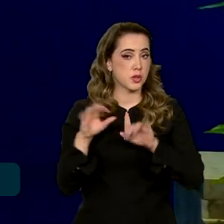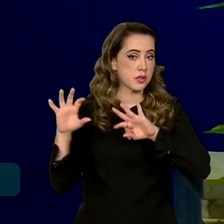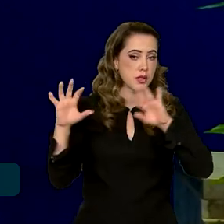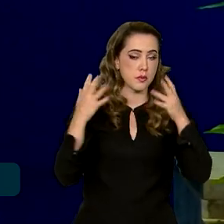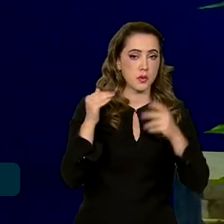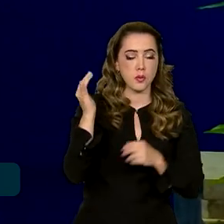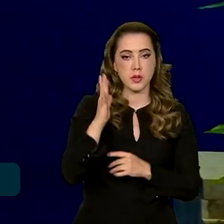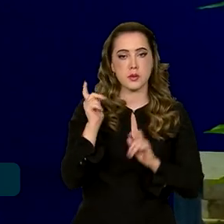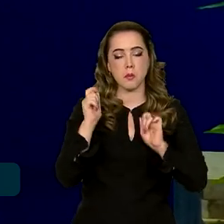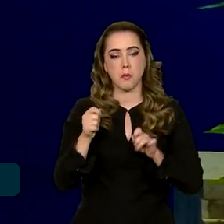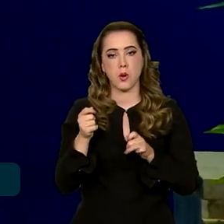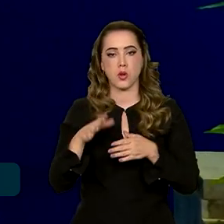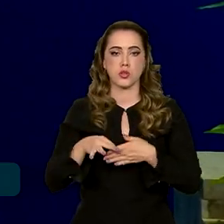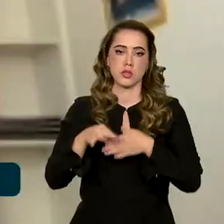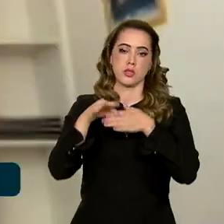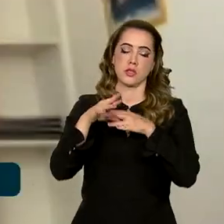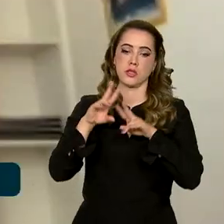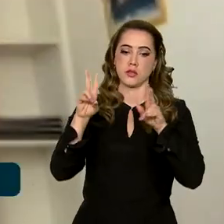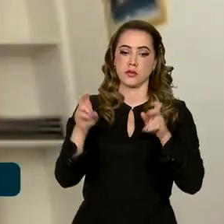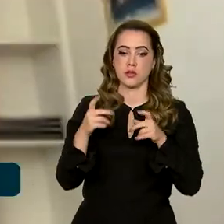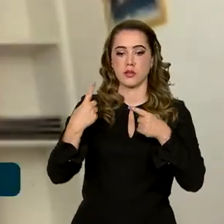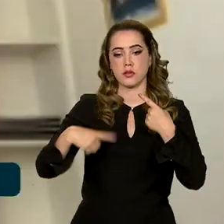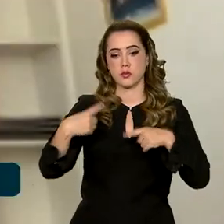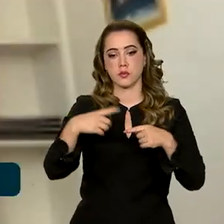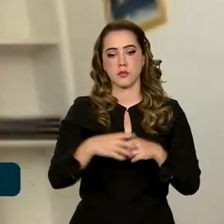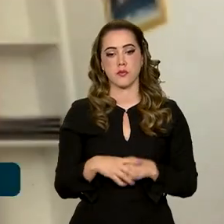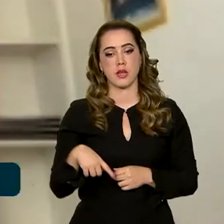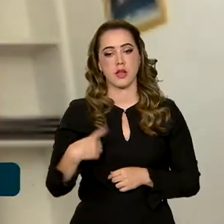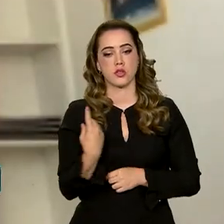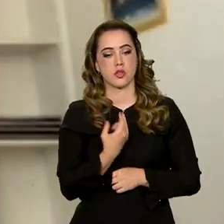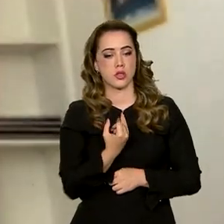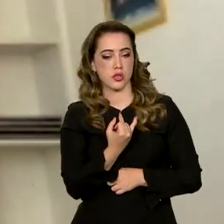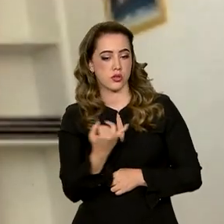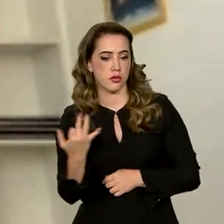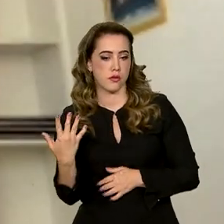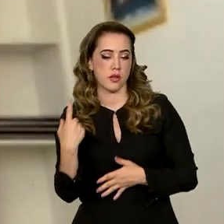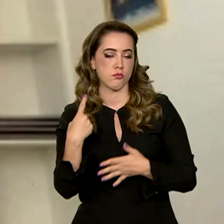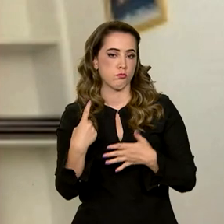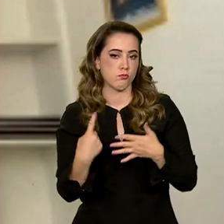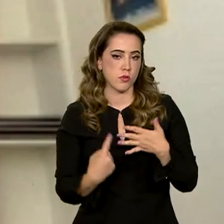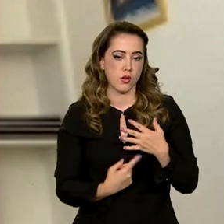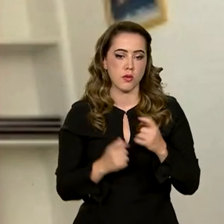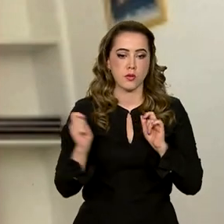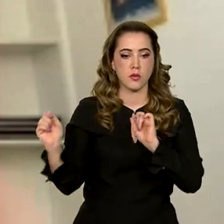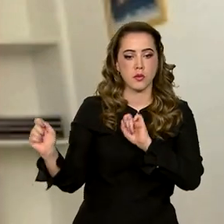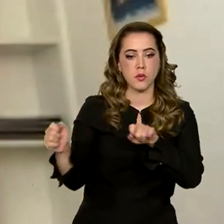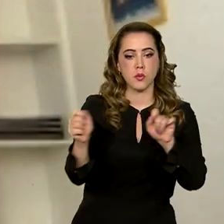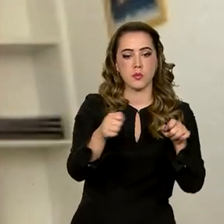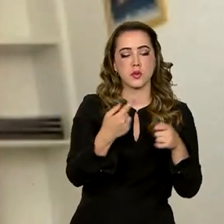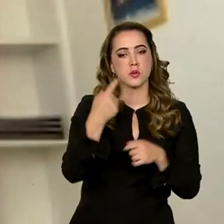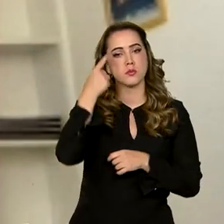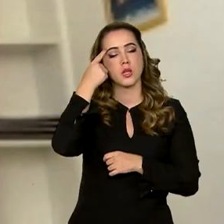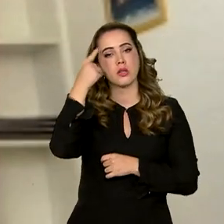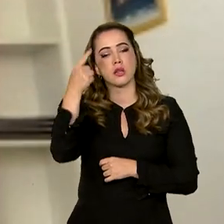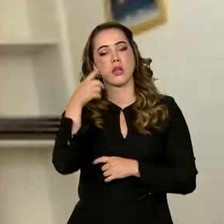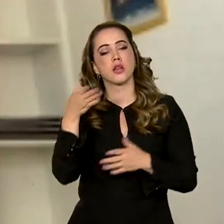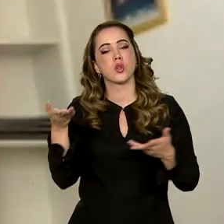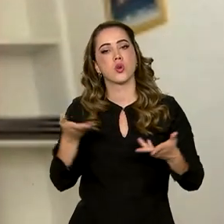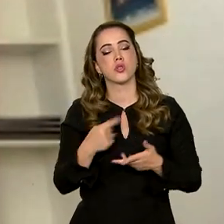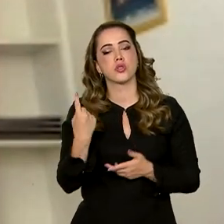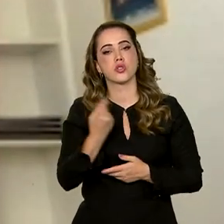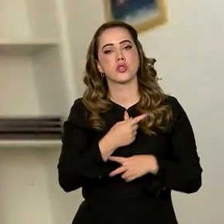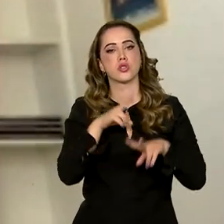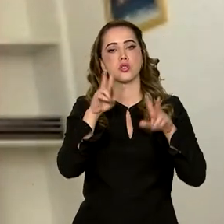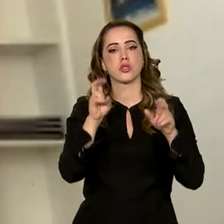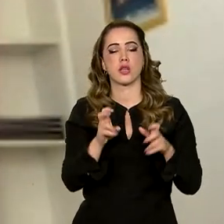liderar nas relações internacionais. A gente tem várias lideranças vinculadas a essa ideologia que hoje a gente